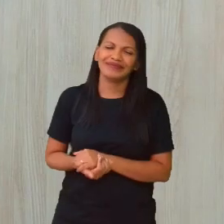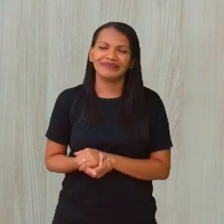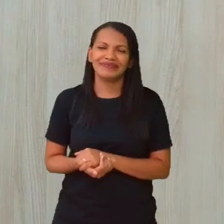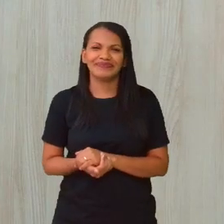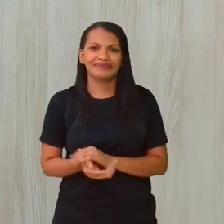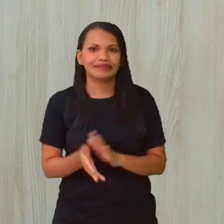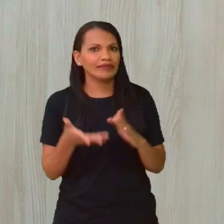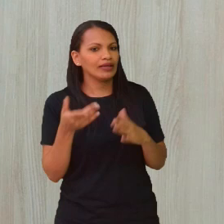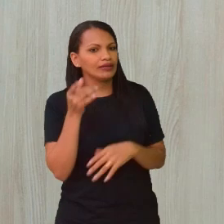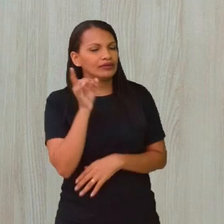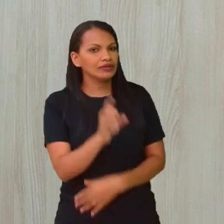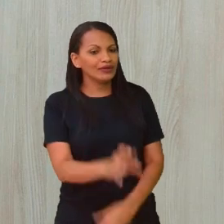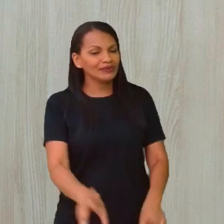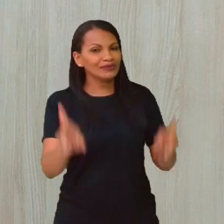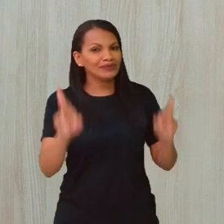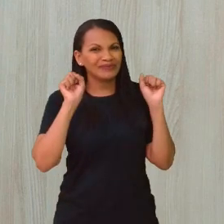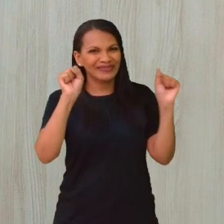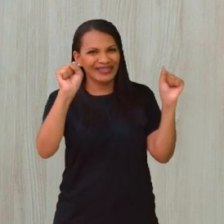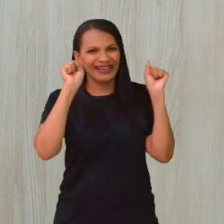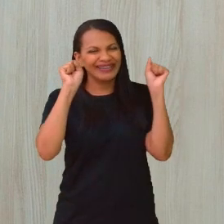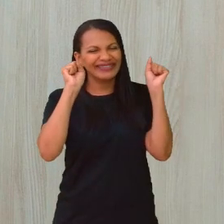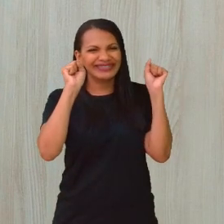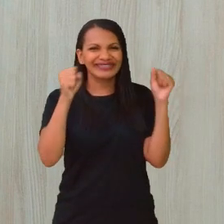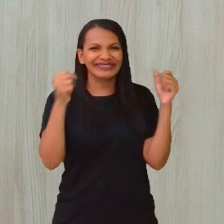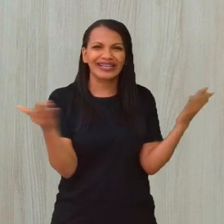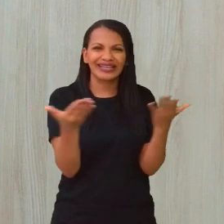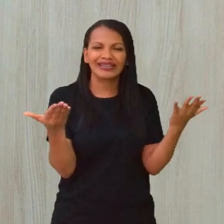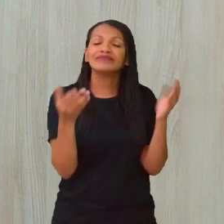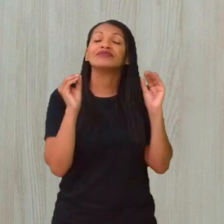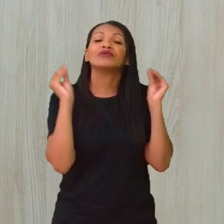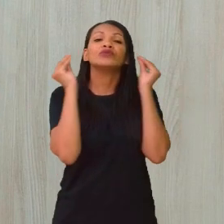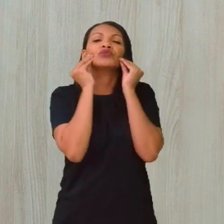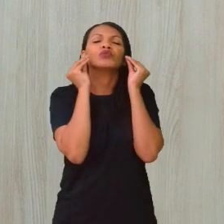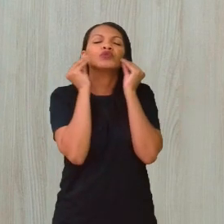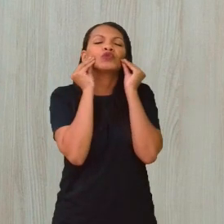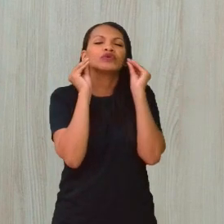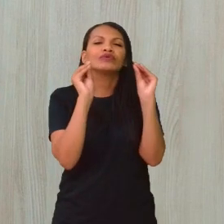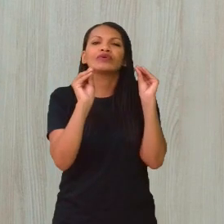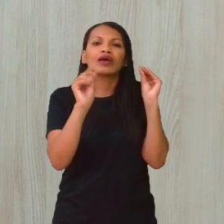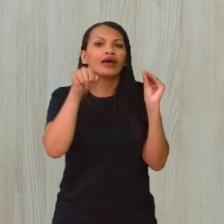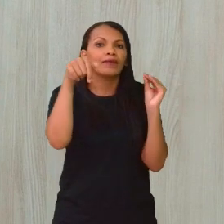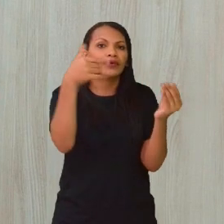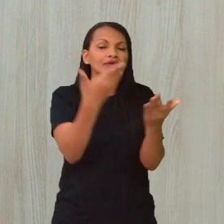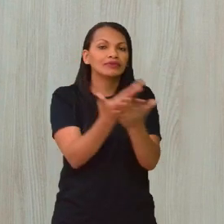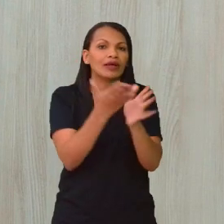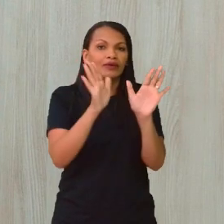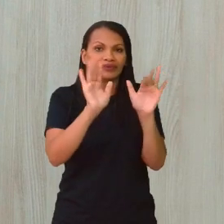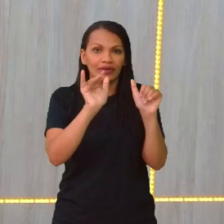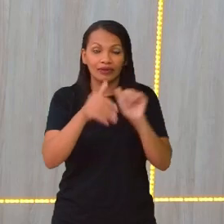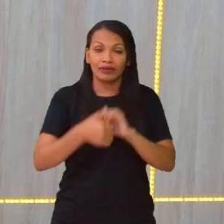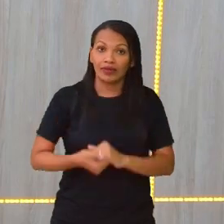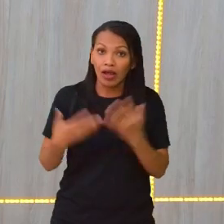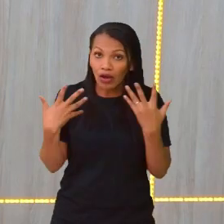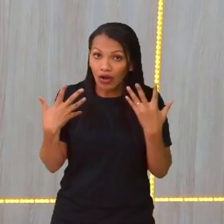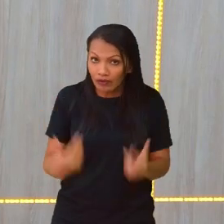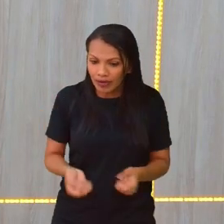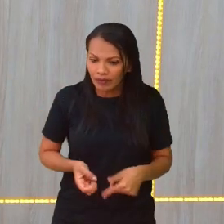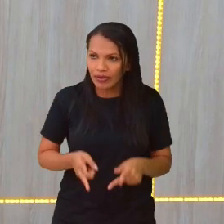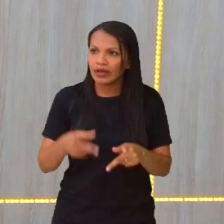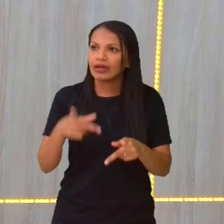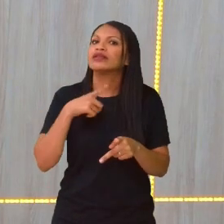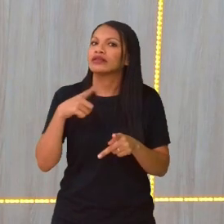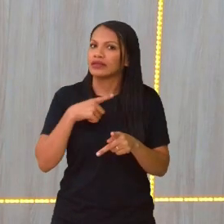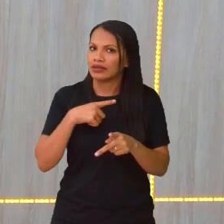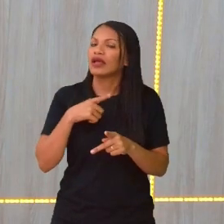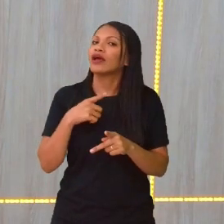gente, só torcida aqui, tá? Então um beijo bem grande pra vocês, e até a próxima aula. Vamos embora, que a gente tem muito